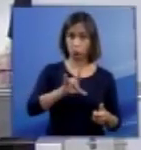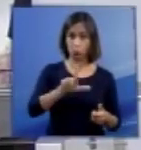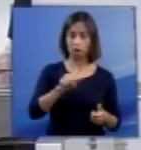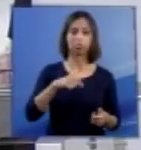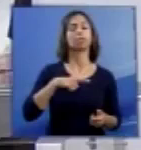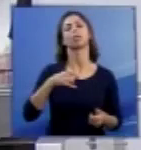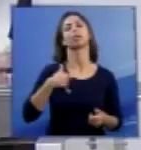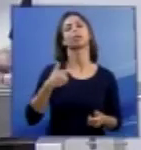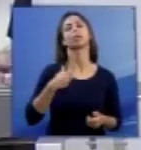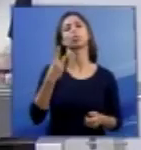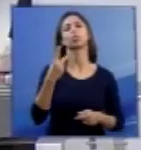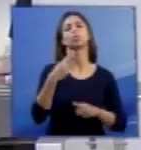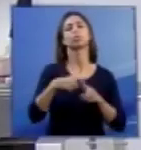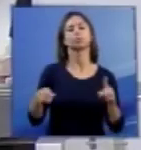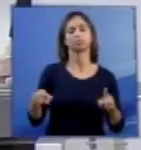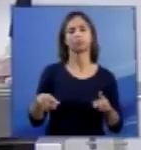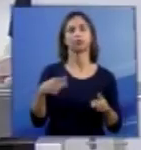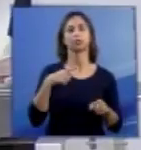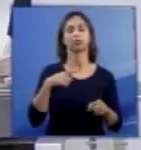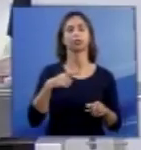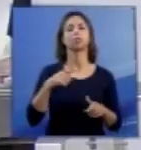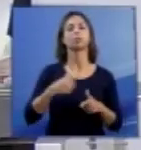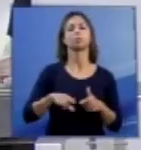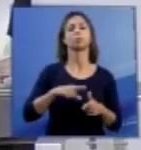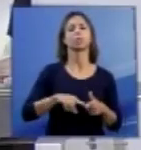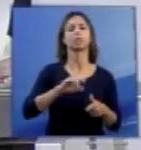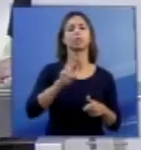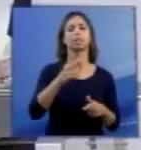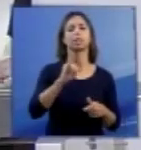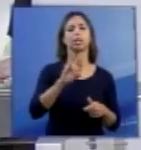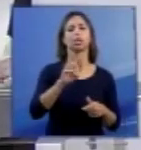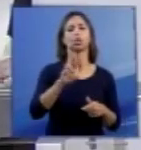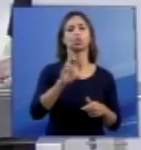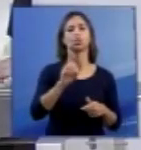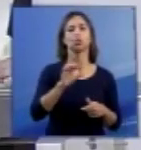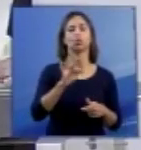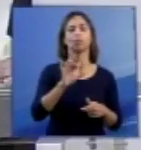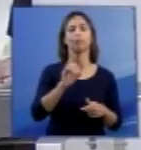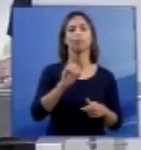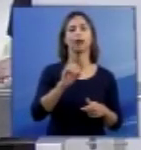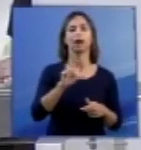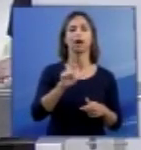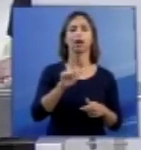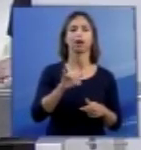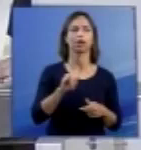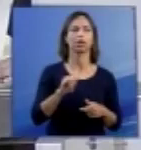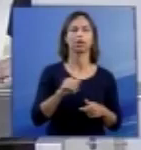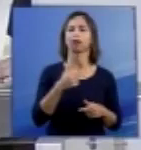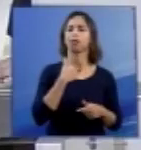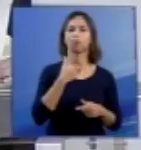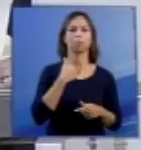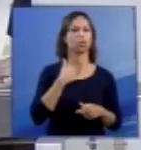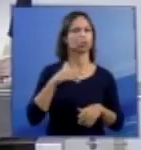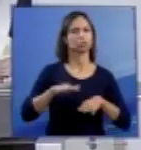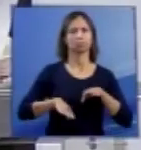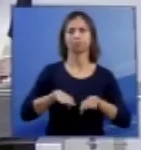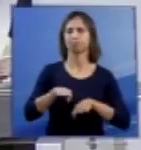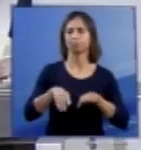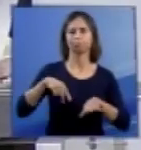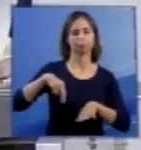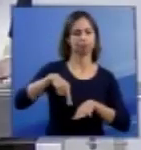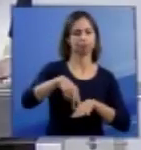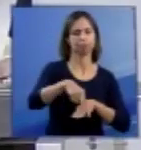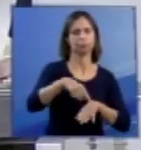e meio. Nasceu com hidrocefalia e espinha bífida. Não pode caminhar. Tem uma